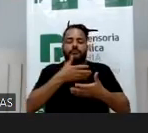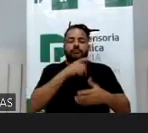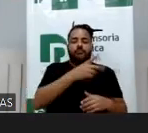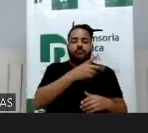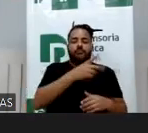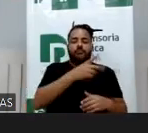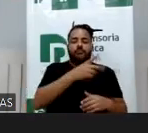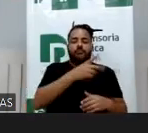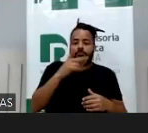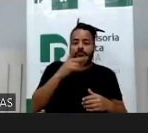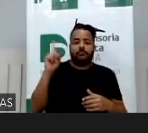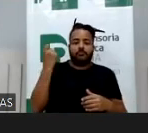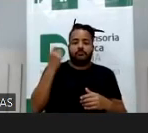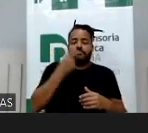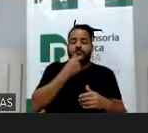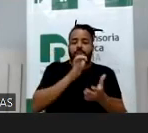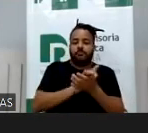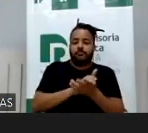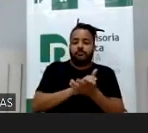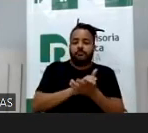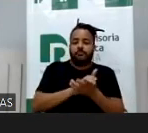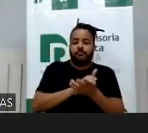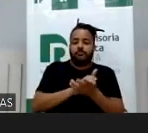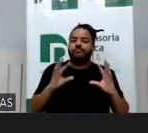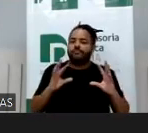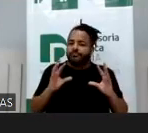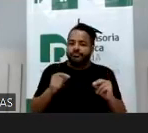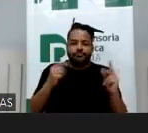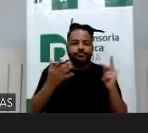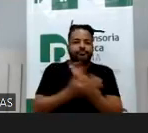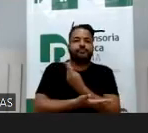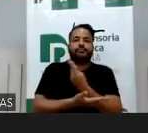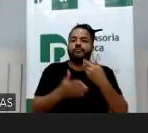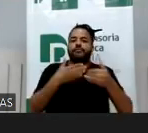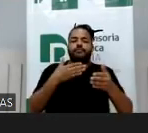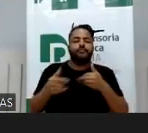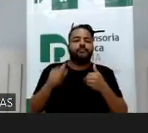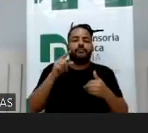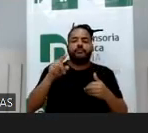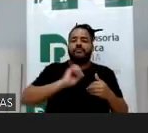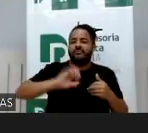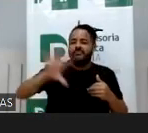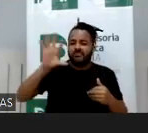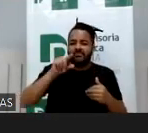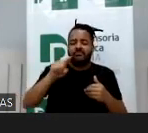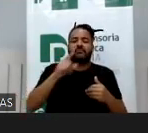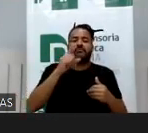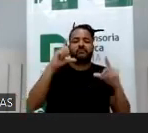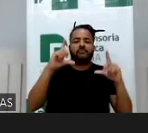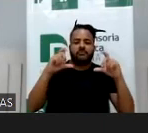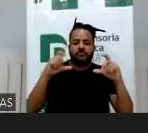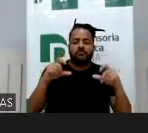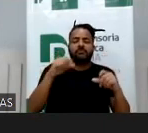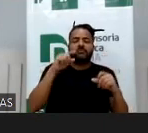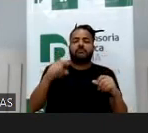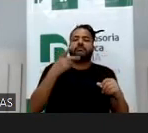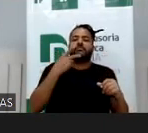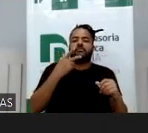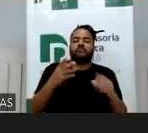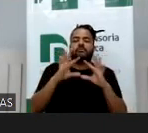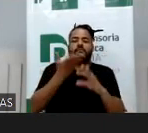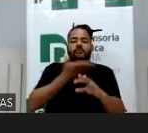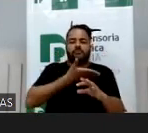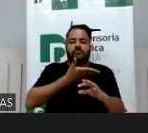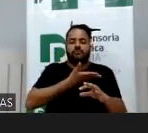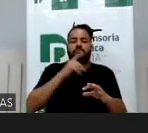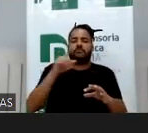muito baixo pelo que ela expõe, né, contudo, qualquer saída dela ele vai e bota uma foto e diz, ela estava se divertindo com os amigos e